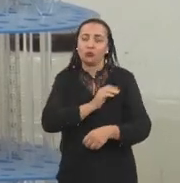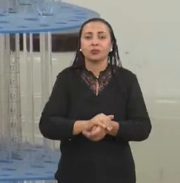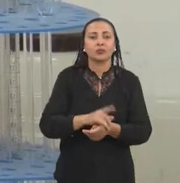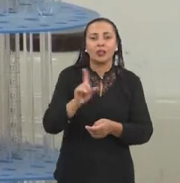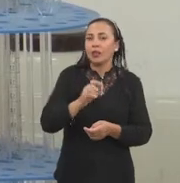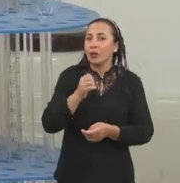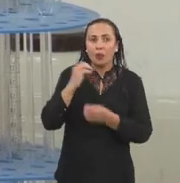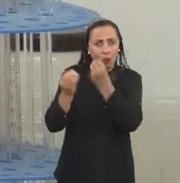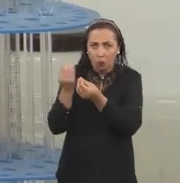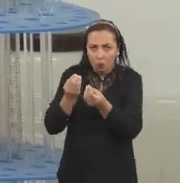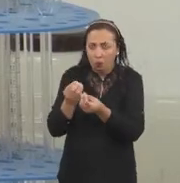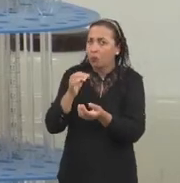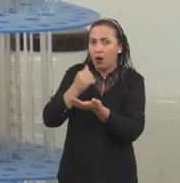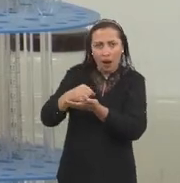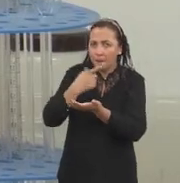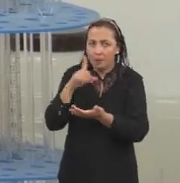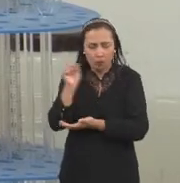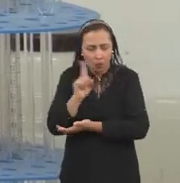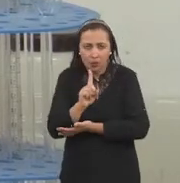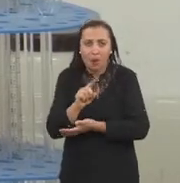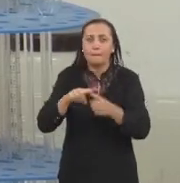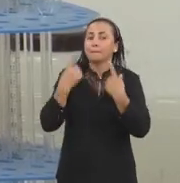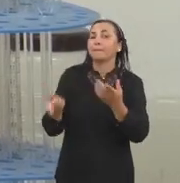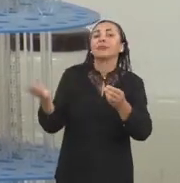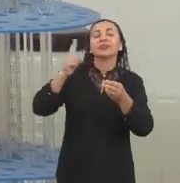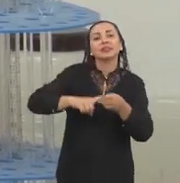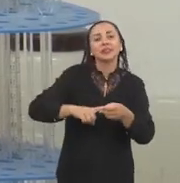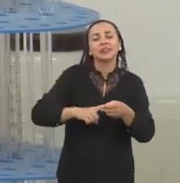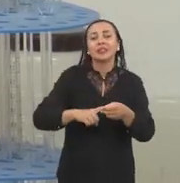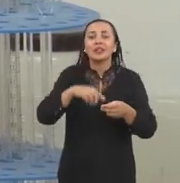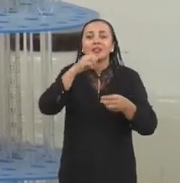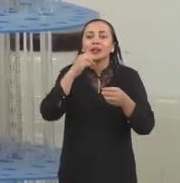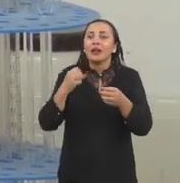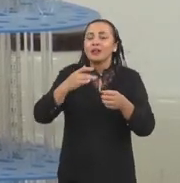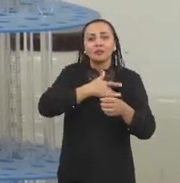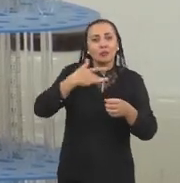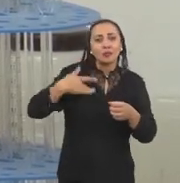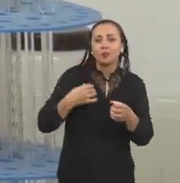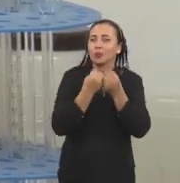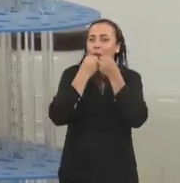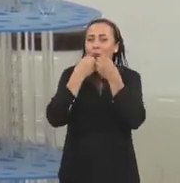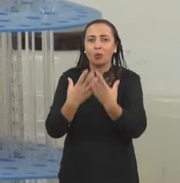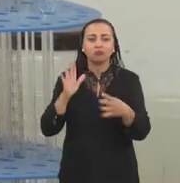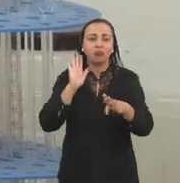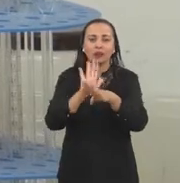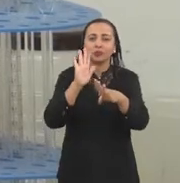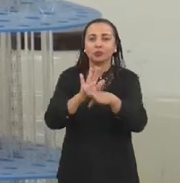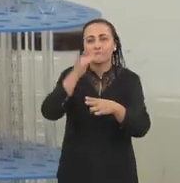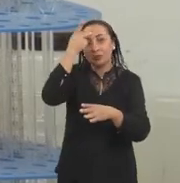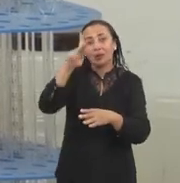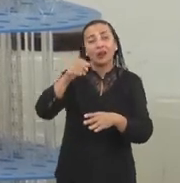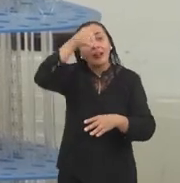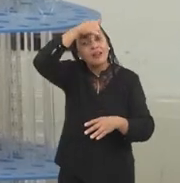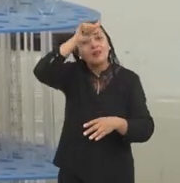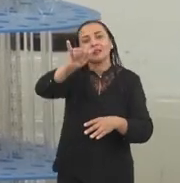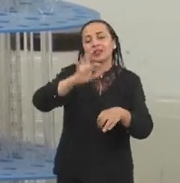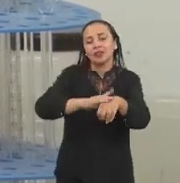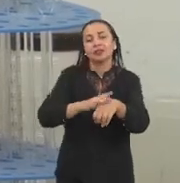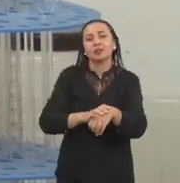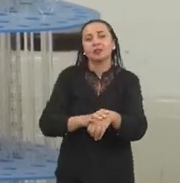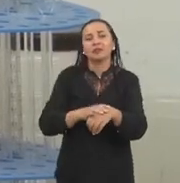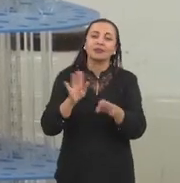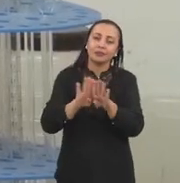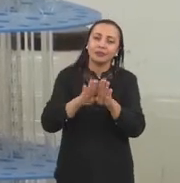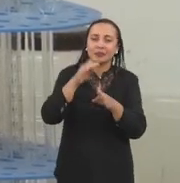eles têm propriedades bioativas. O são essas propriedades bioativas? São benefícios adicionais que podem trazer para a